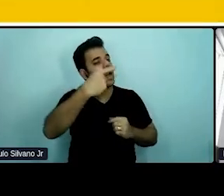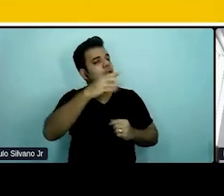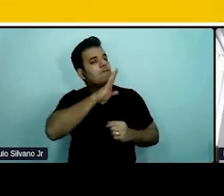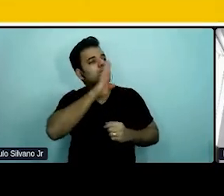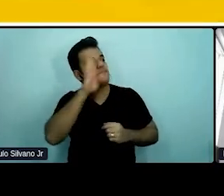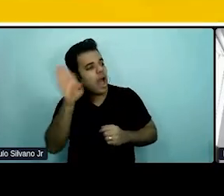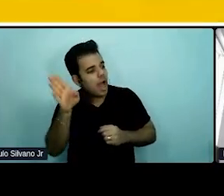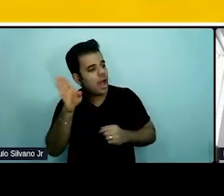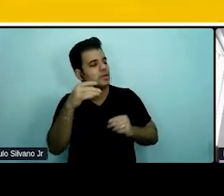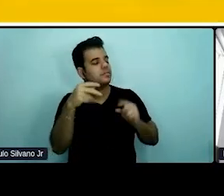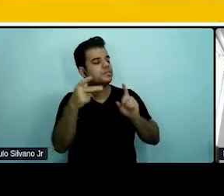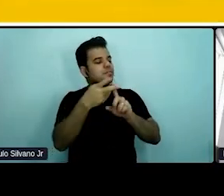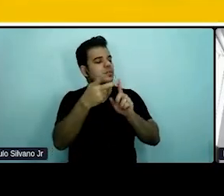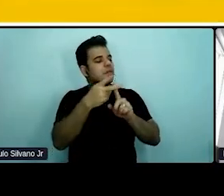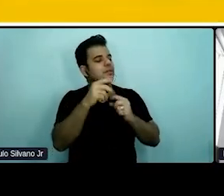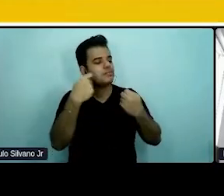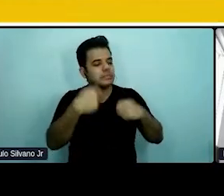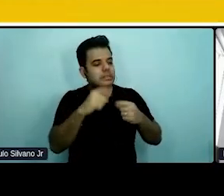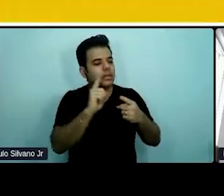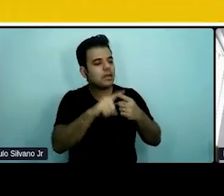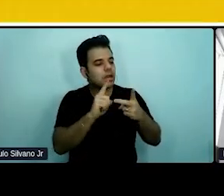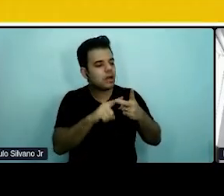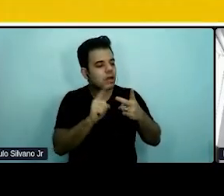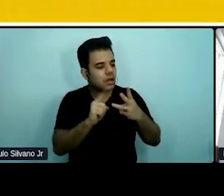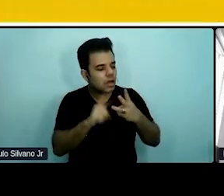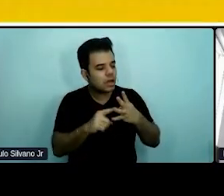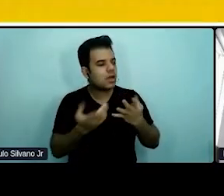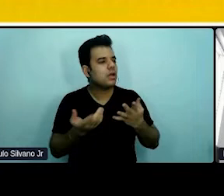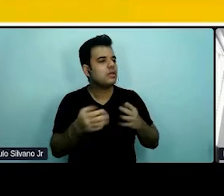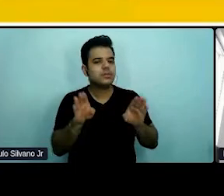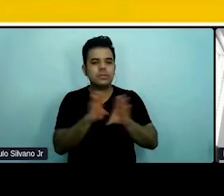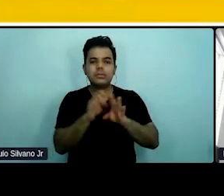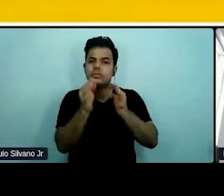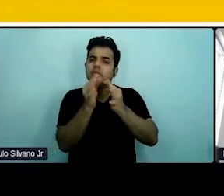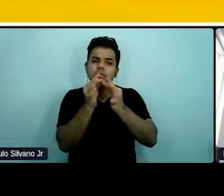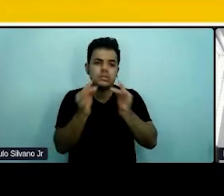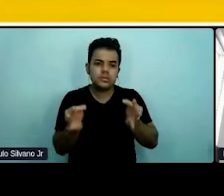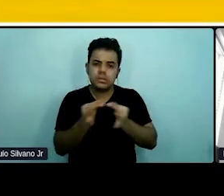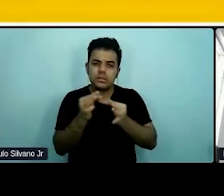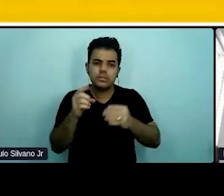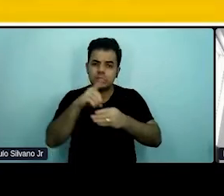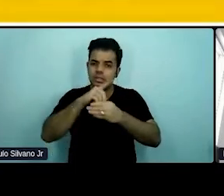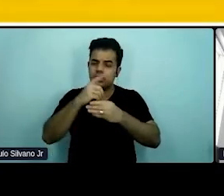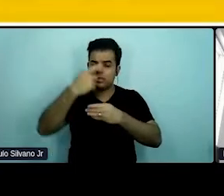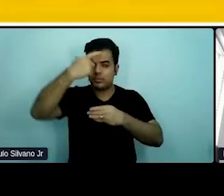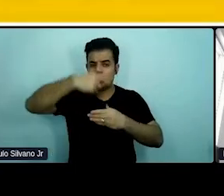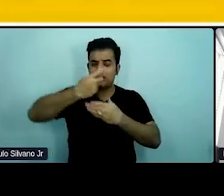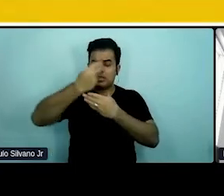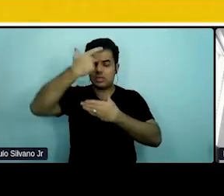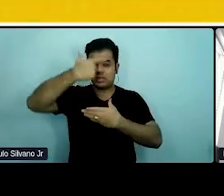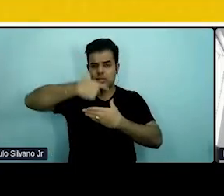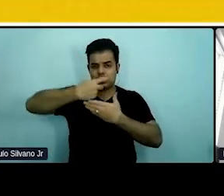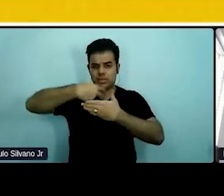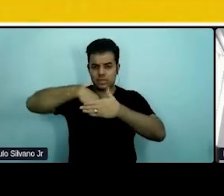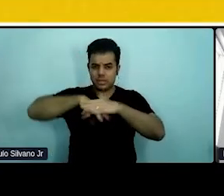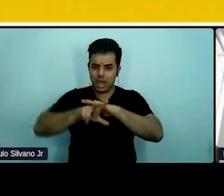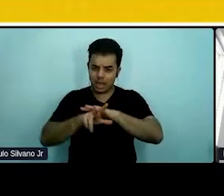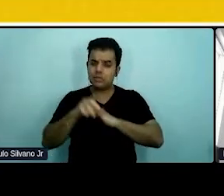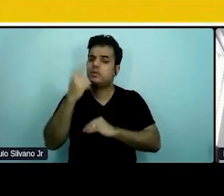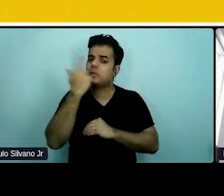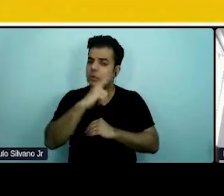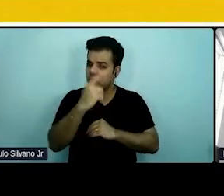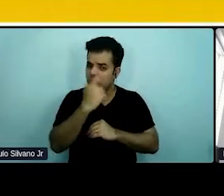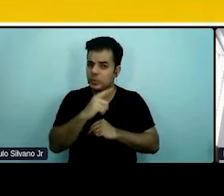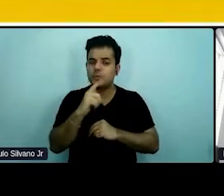tribunal, quais são os passos que ela deve seguir, de uma forma bastante simples e bastante visual. Imaginem, se